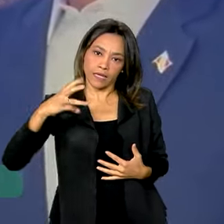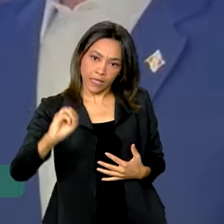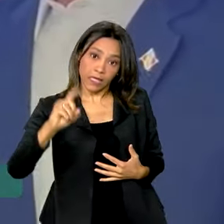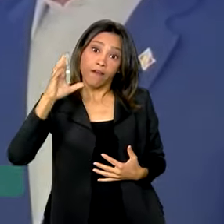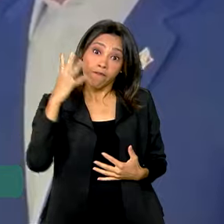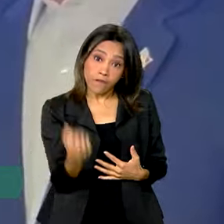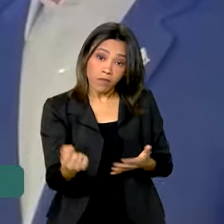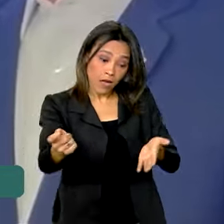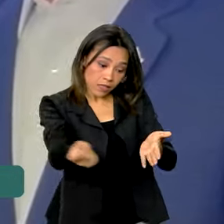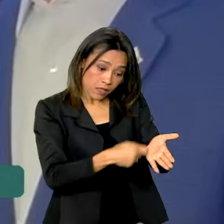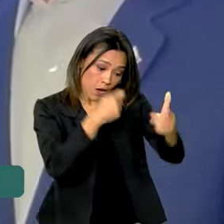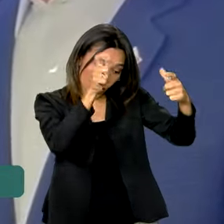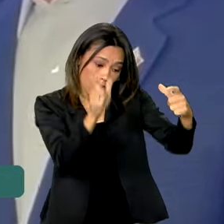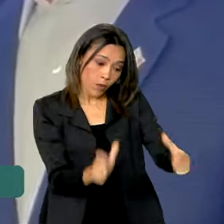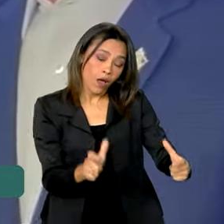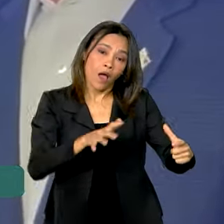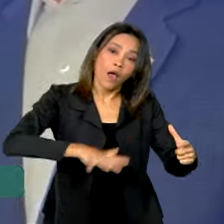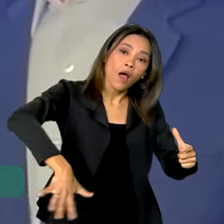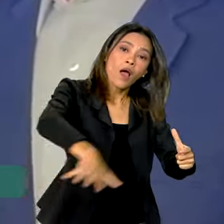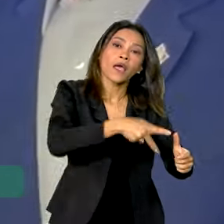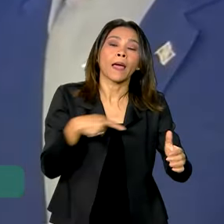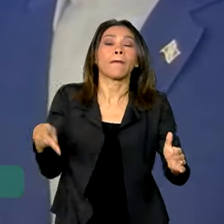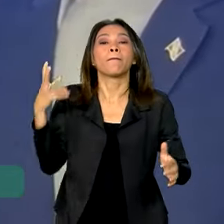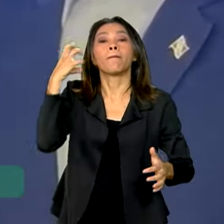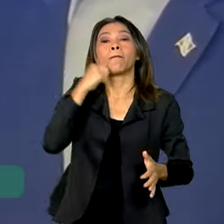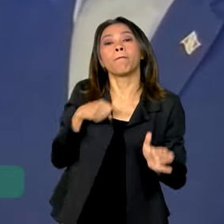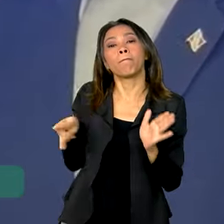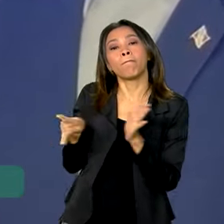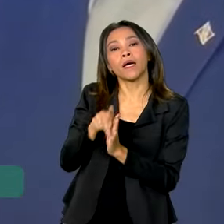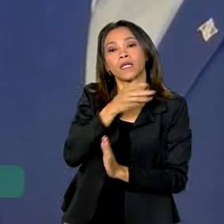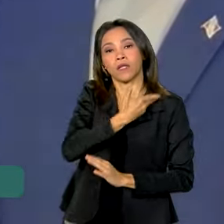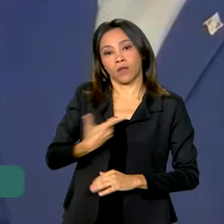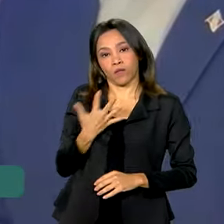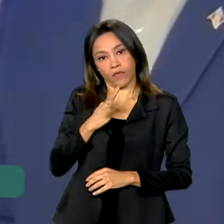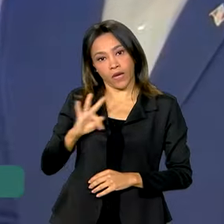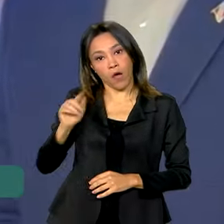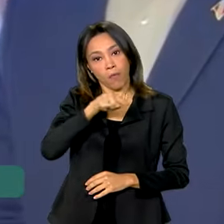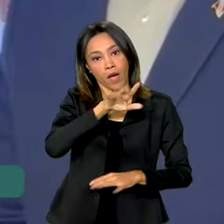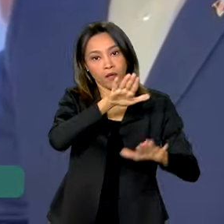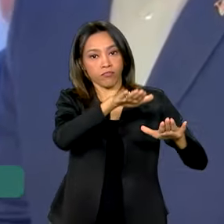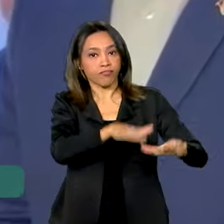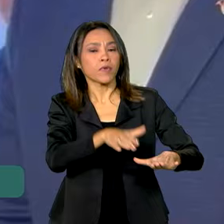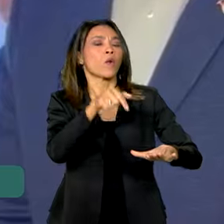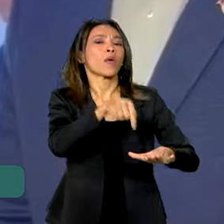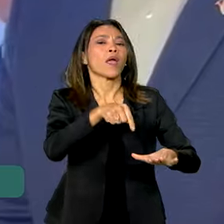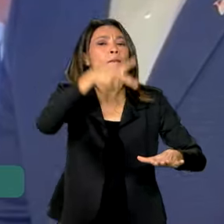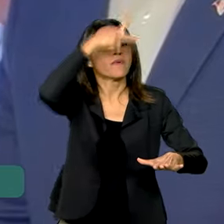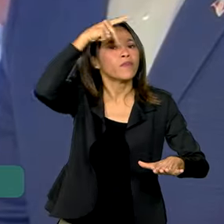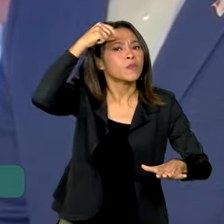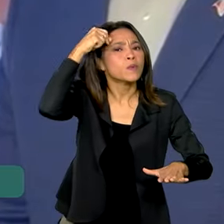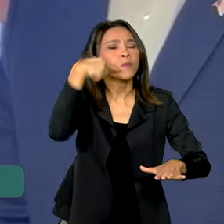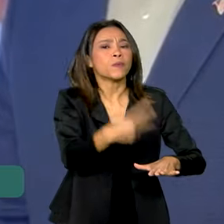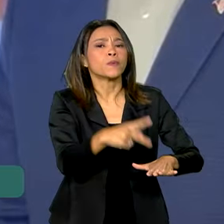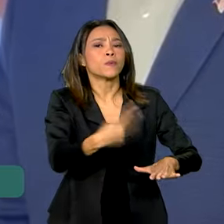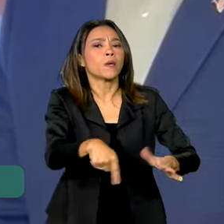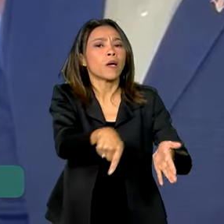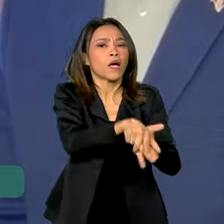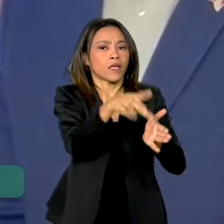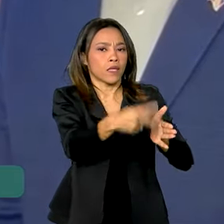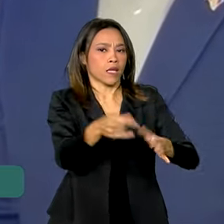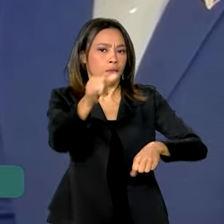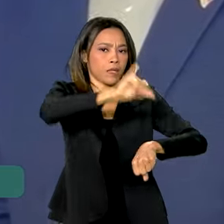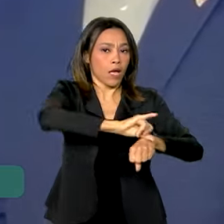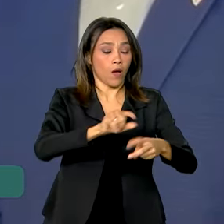área, um imóvel do patrimônio da União para o funcionamento da Guarda Municipal da Prefeitura de Belém. Vamos ter uma